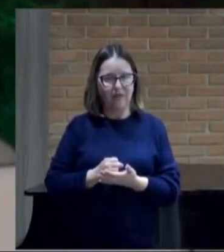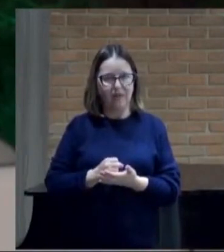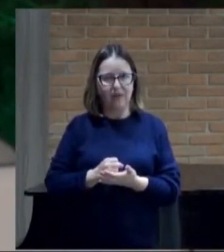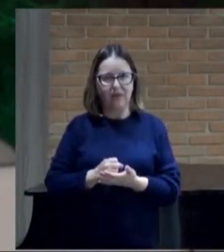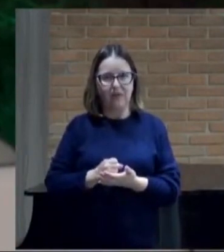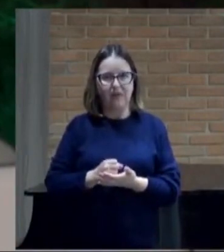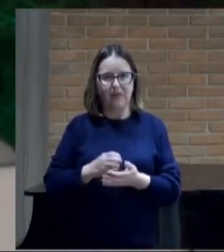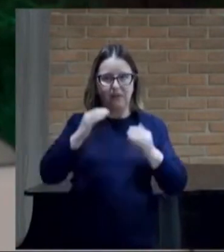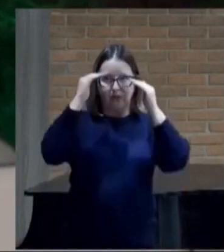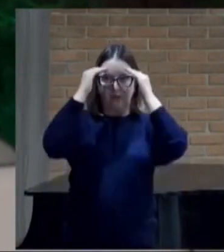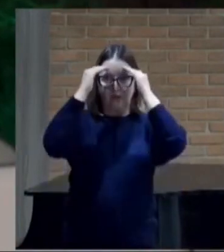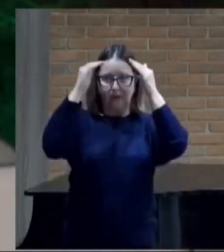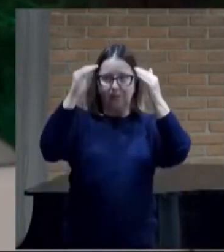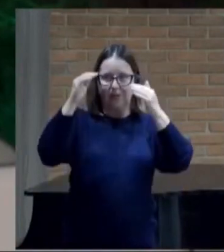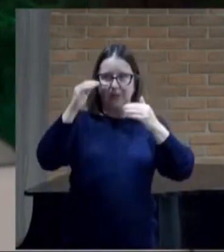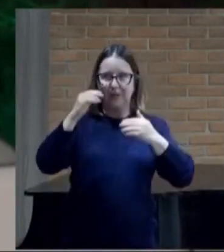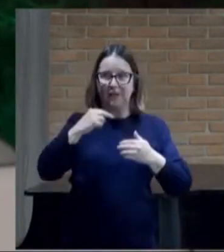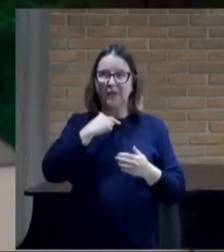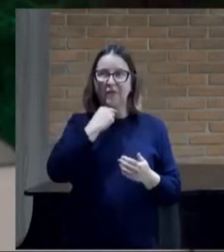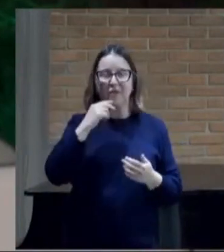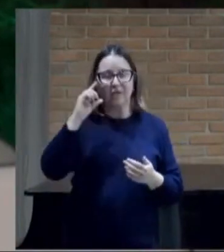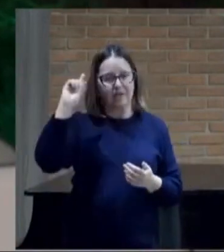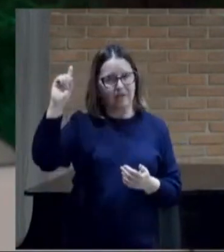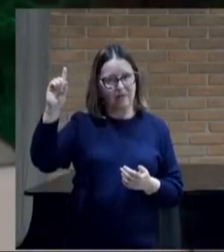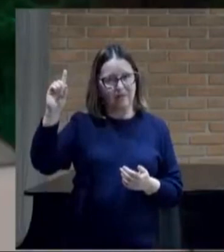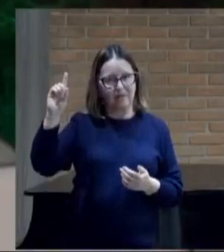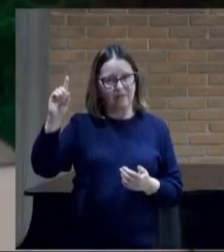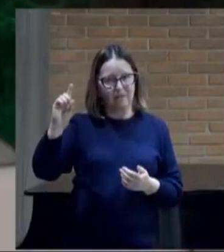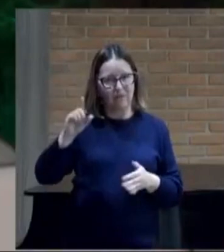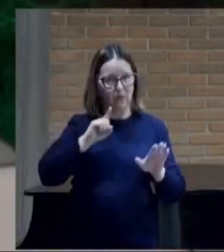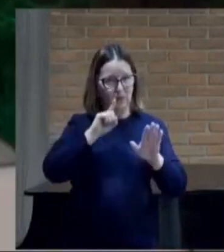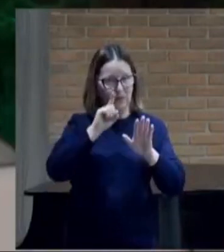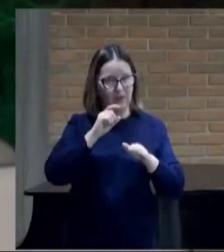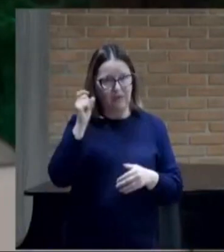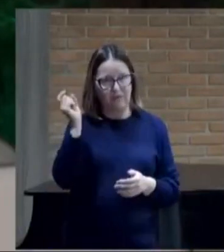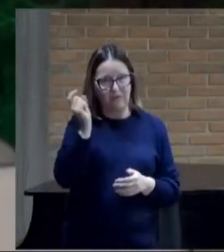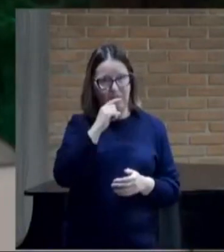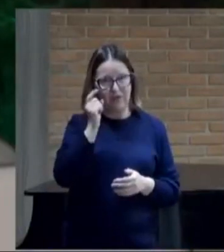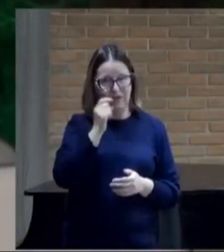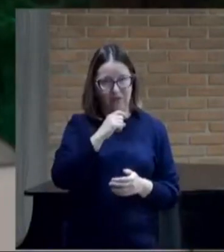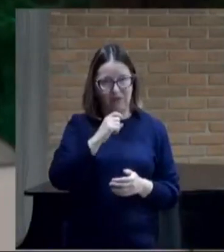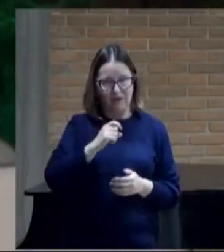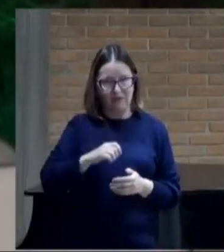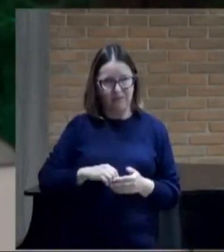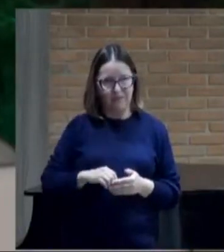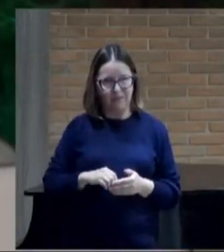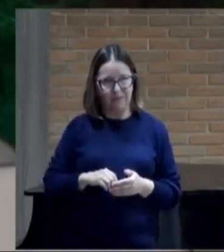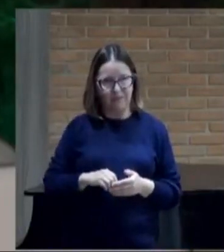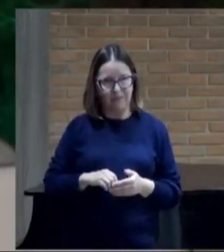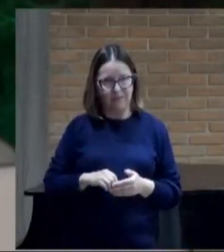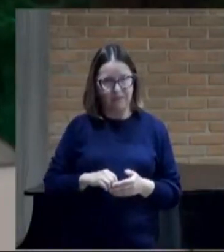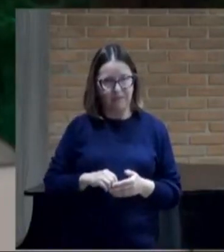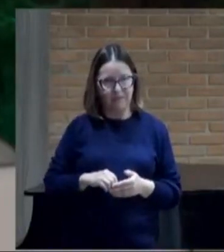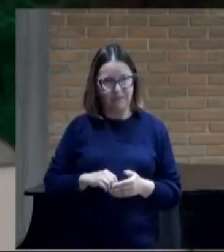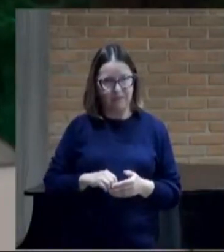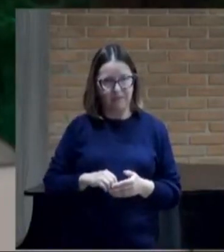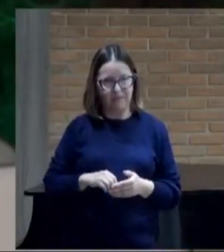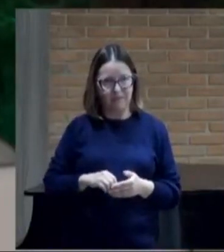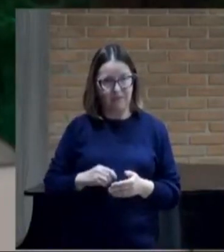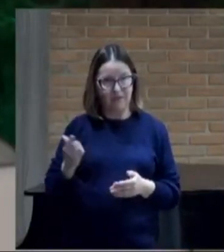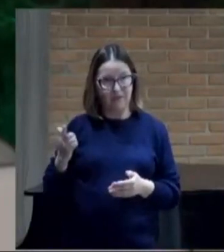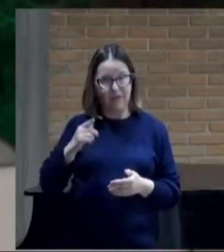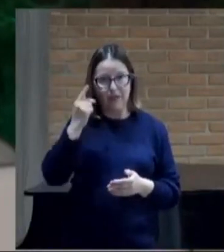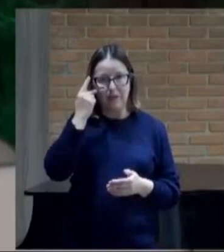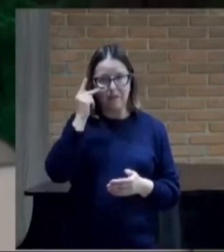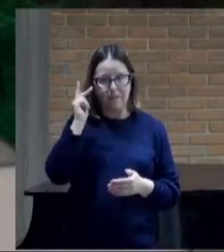Cuidado A mentira Toda ela Vem para